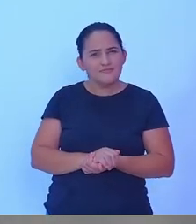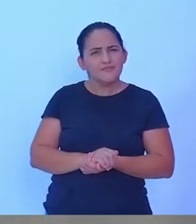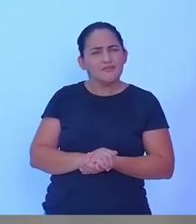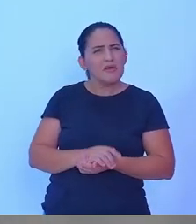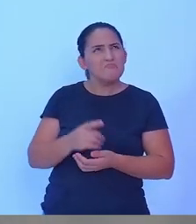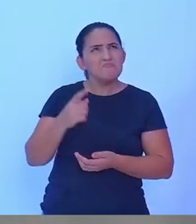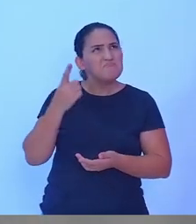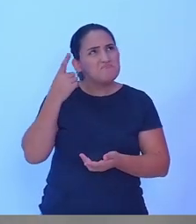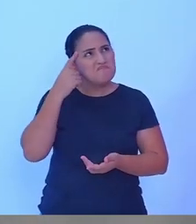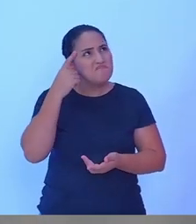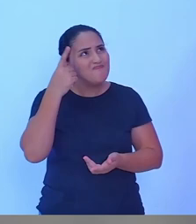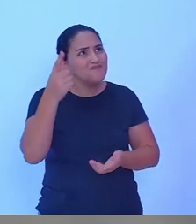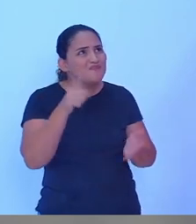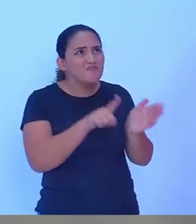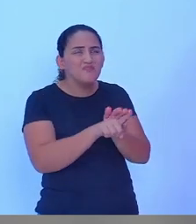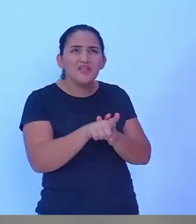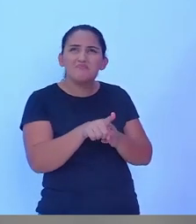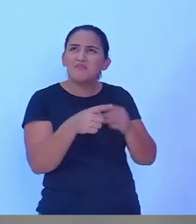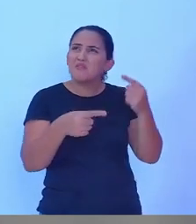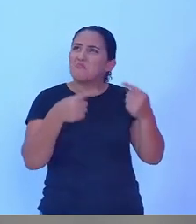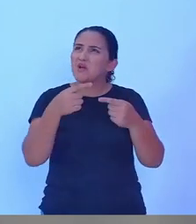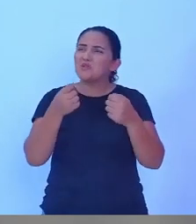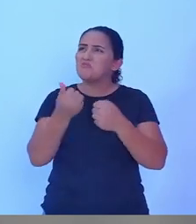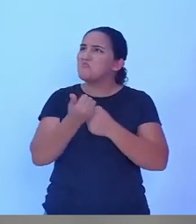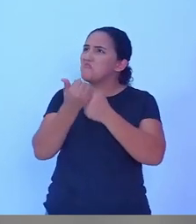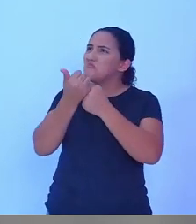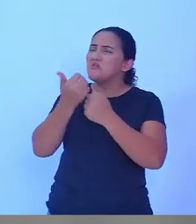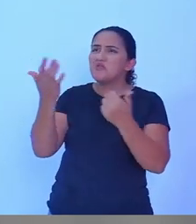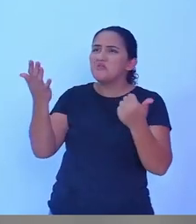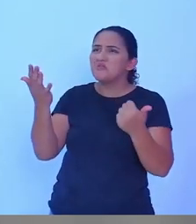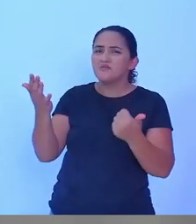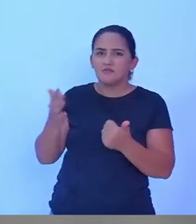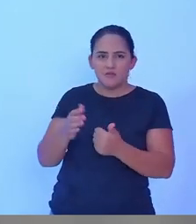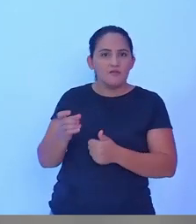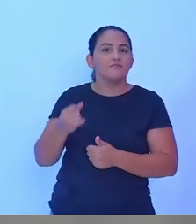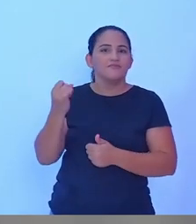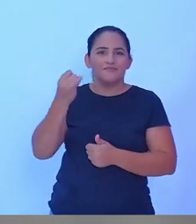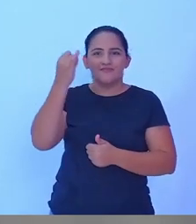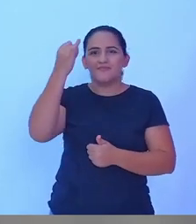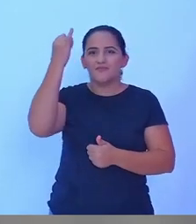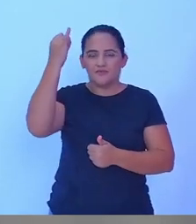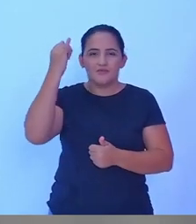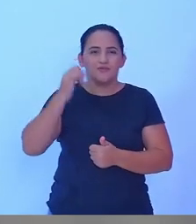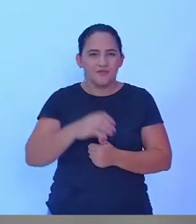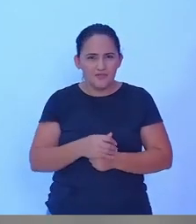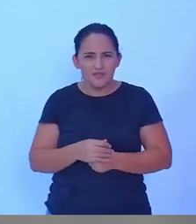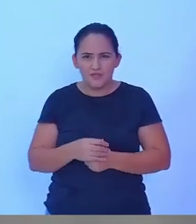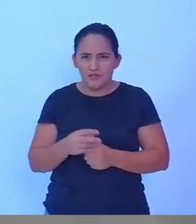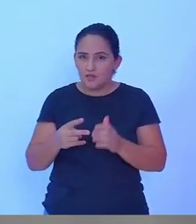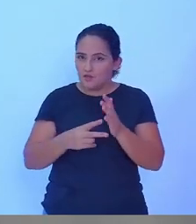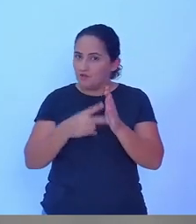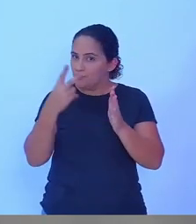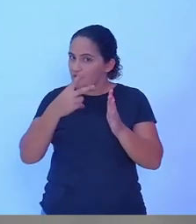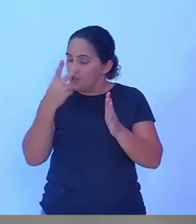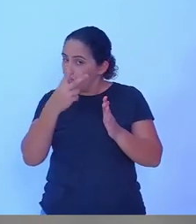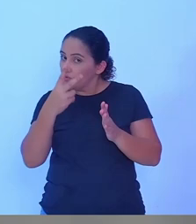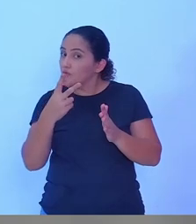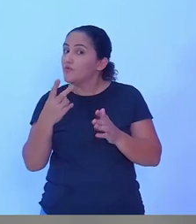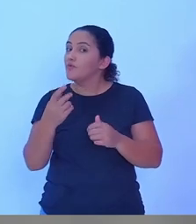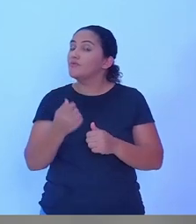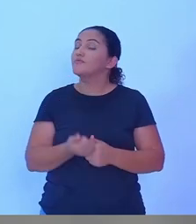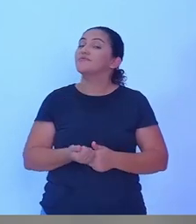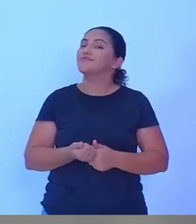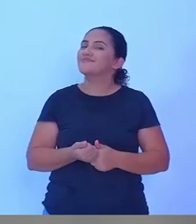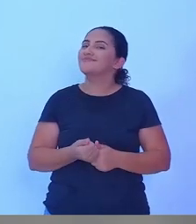um debate entre os vice, puxa vida, o vice é importante, a segunda figura mais importante do município é o vice-prefeito.